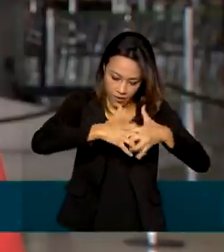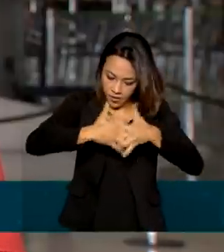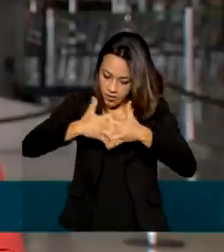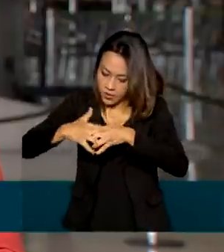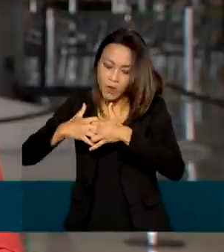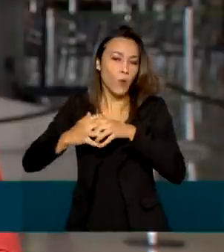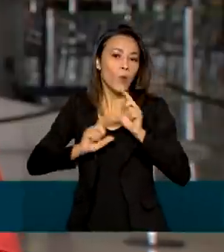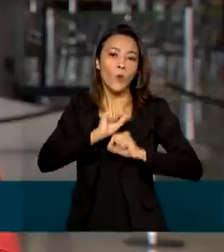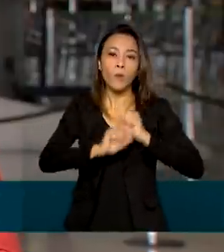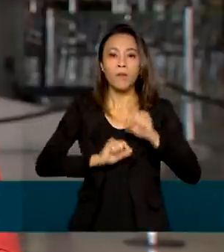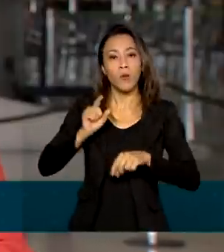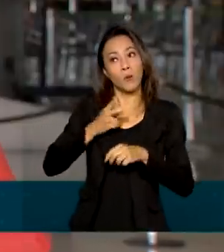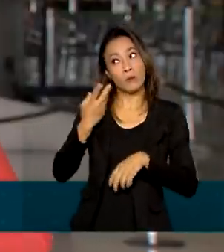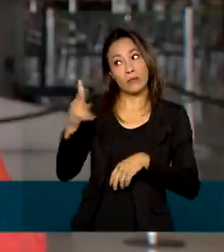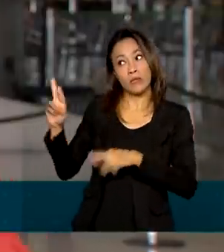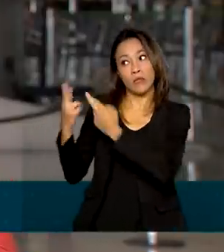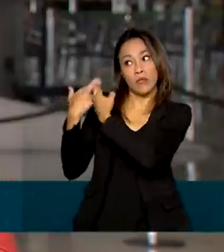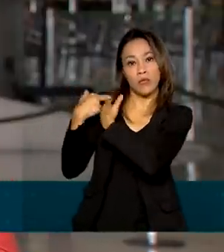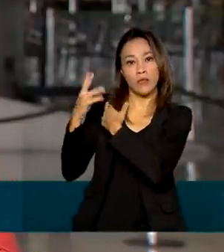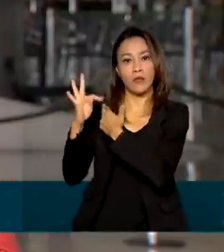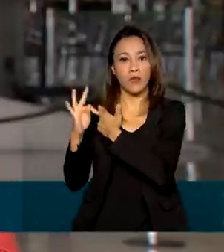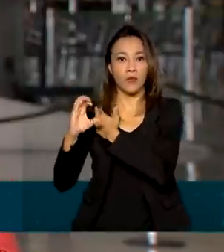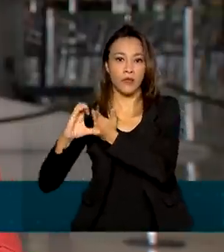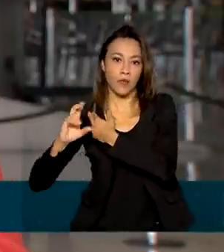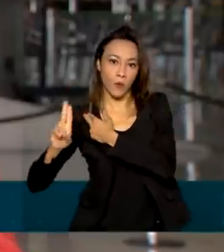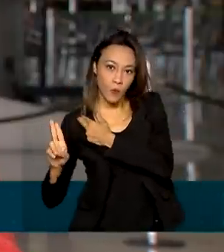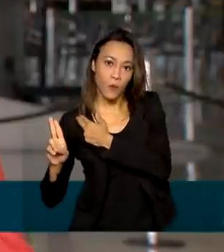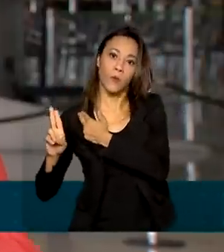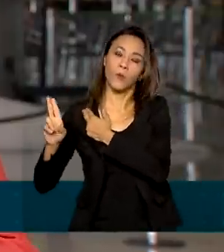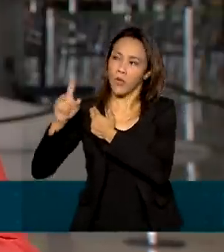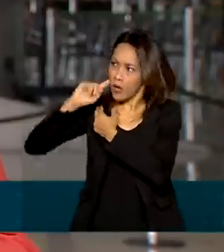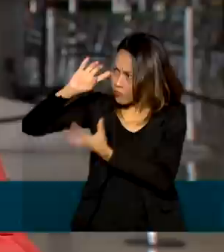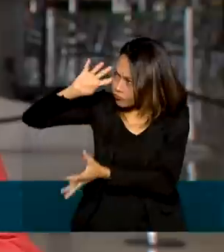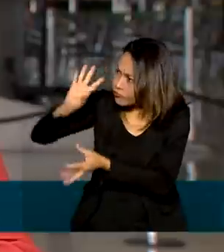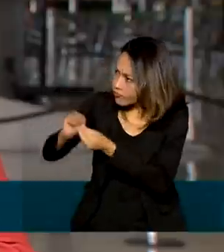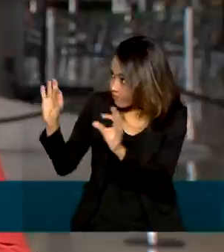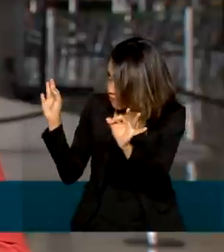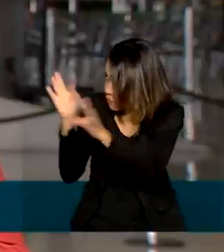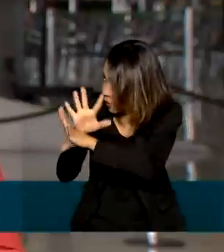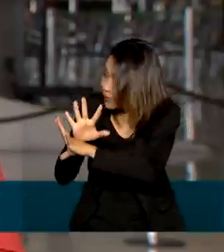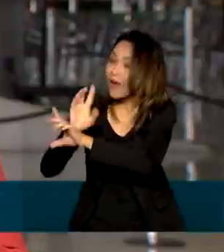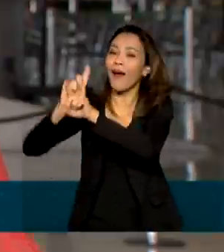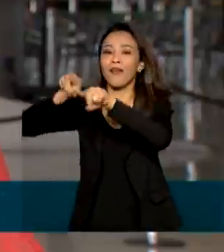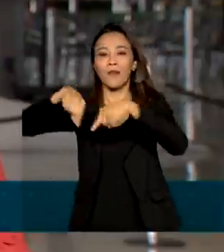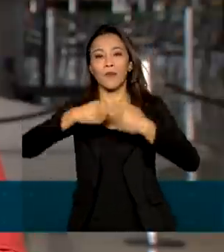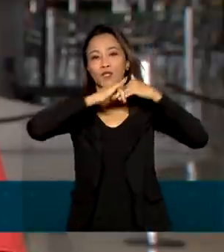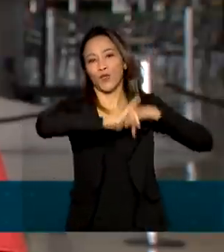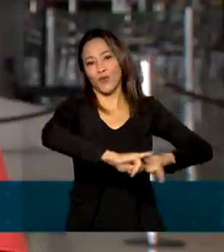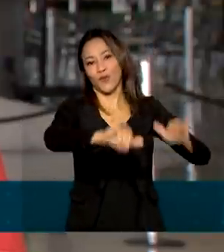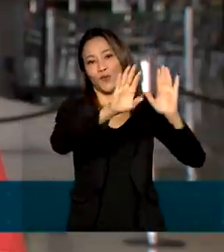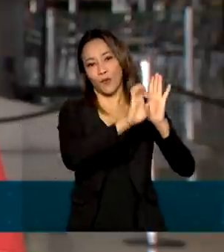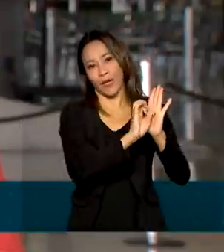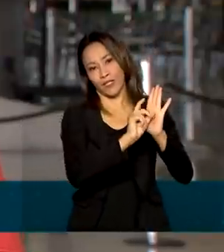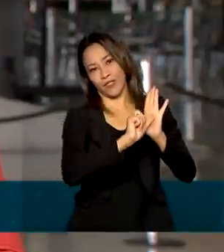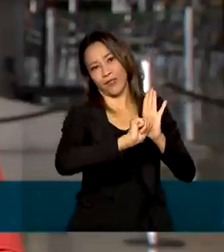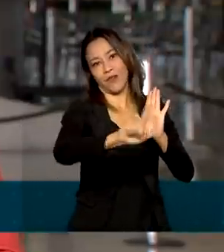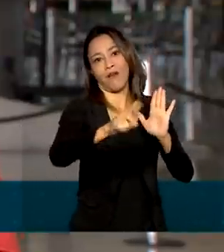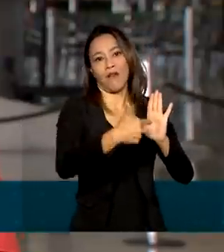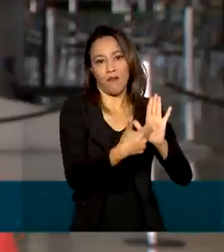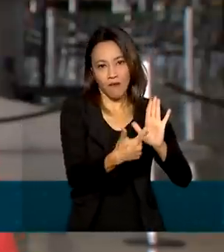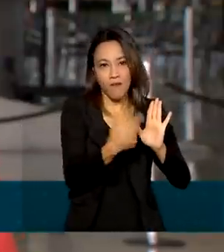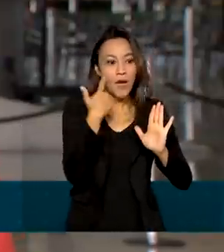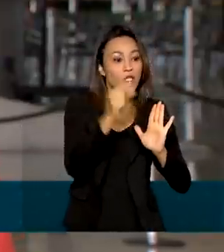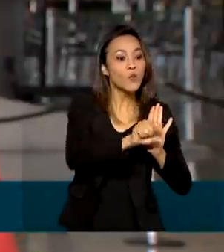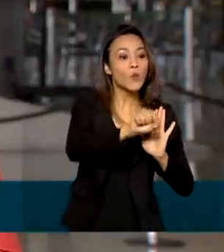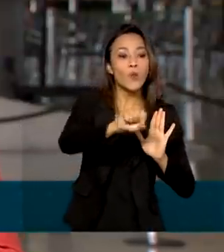TCU, Tribunal de Contas da União. A partir dessa análise concluída, aí o edital aprovado segue para ocorrer a